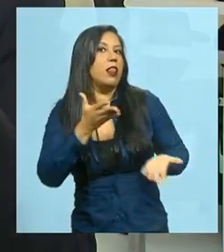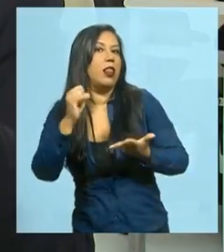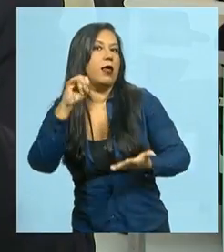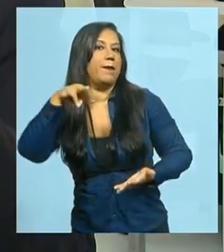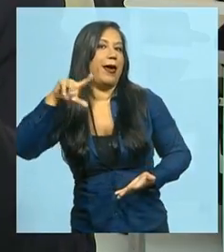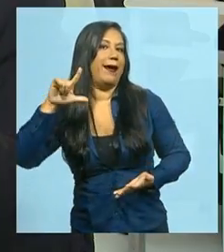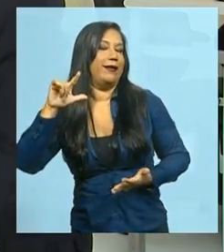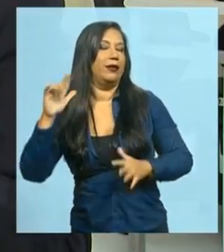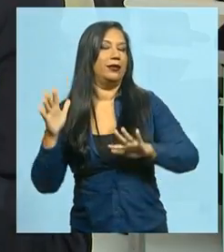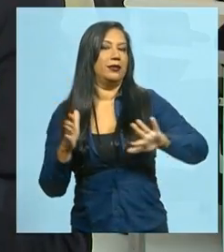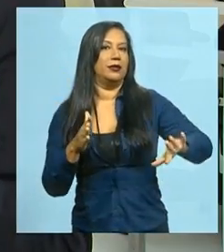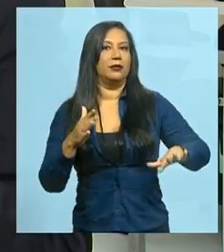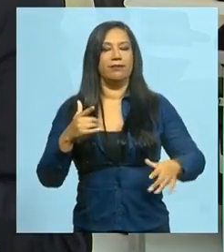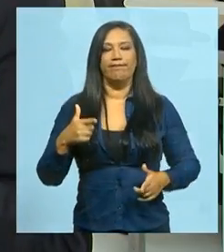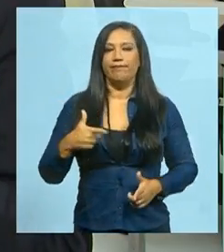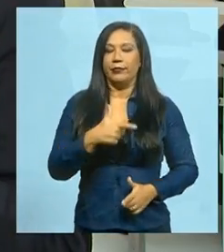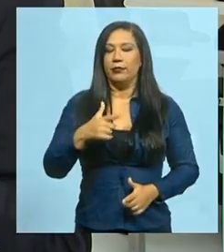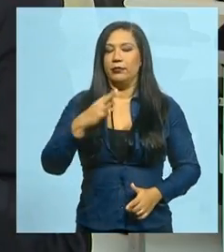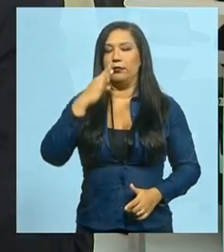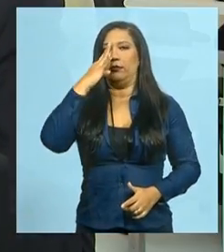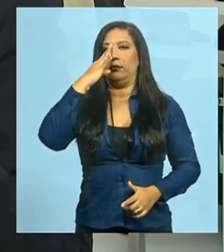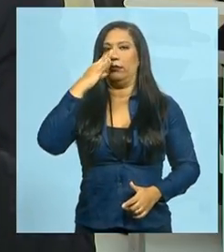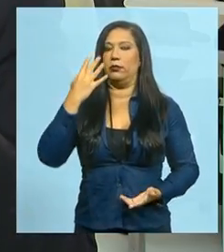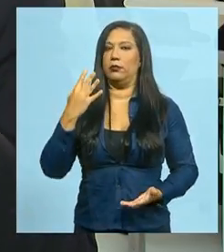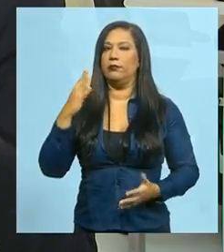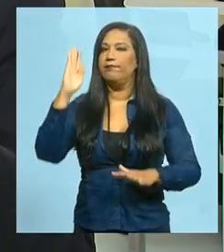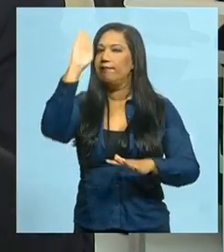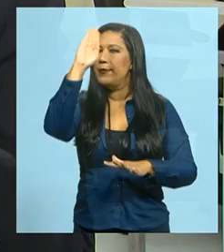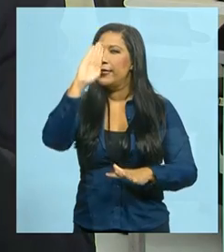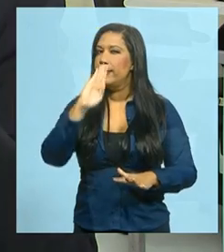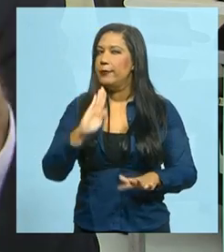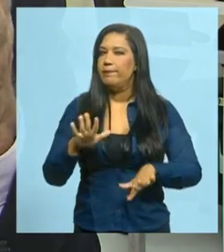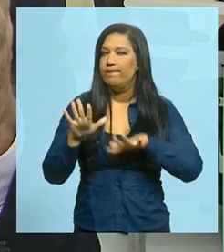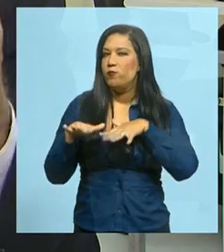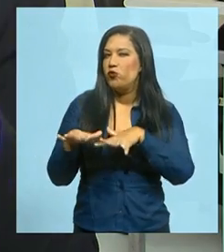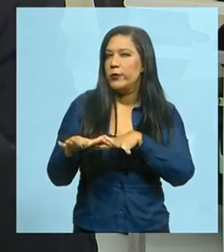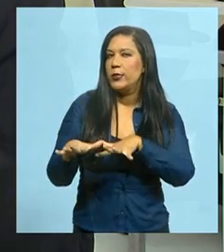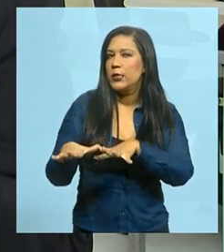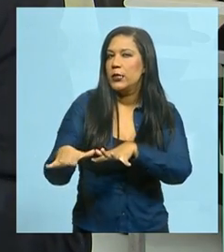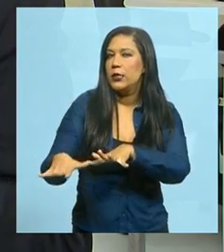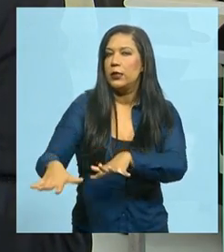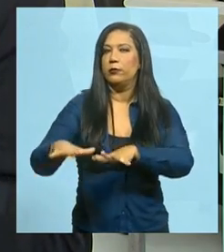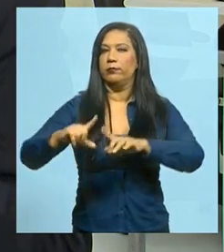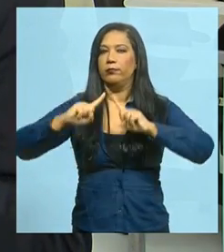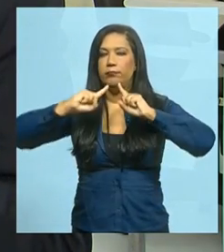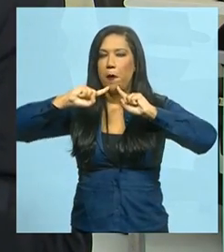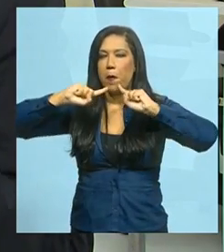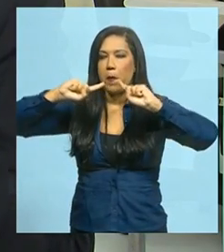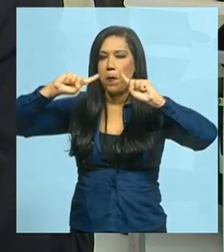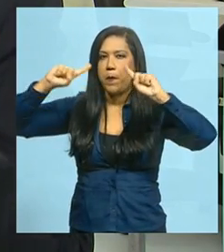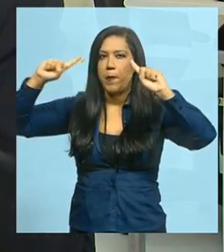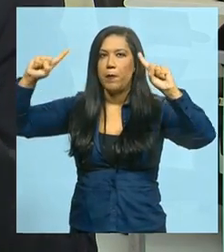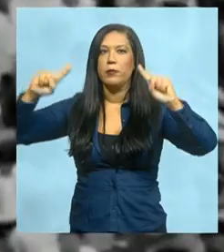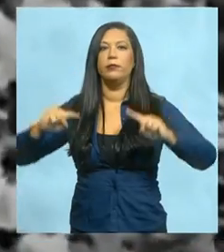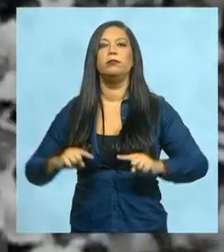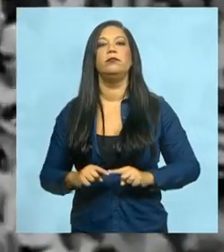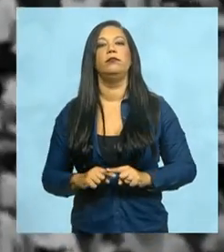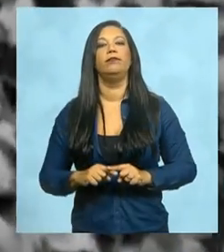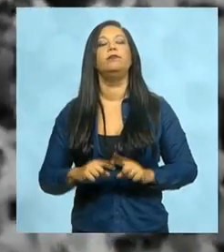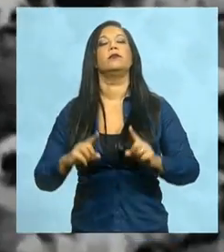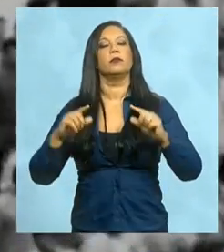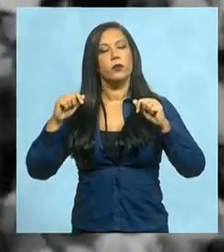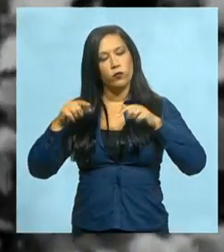realmente causou um impacto enorme e mobilizou uma multidão gigantesca que seguiu o